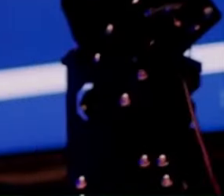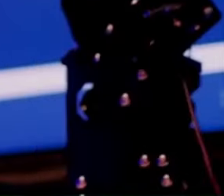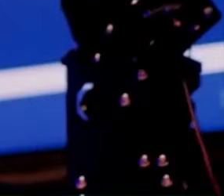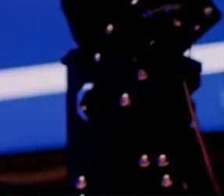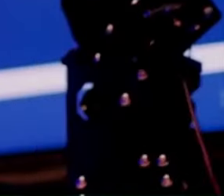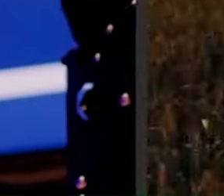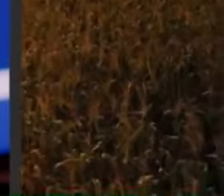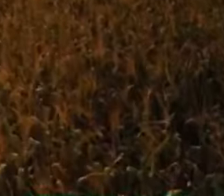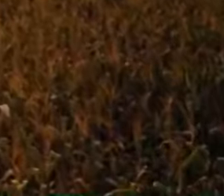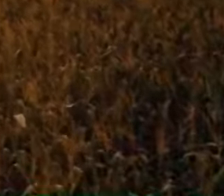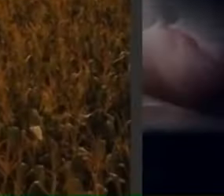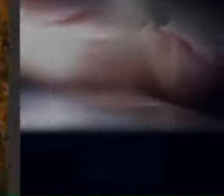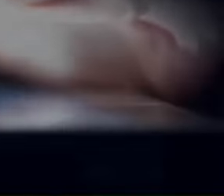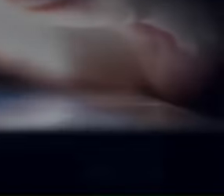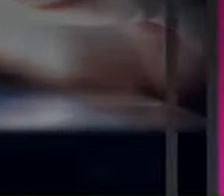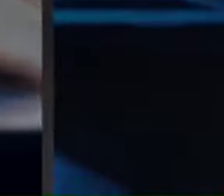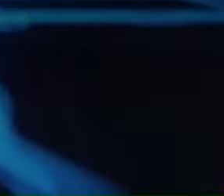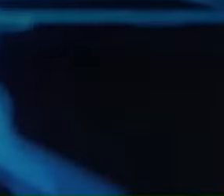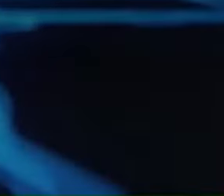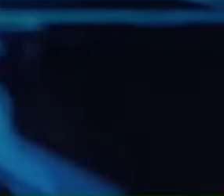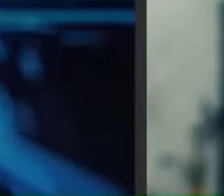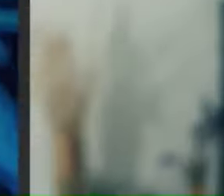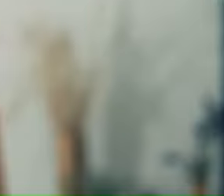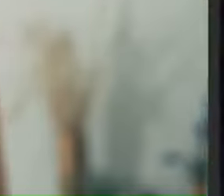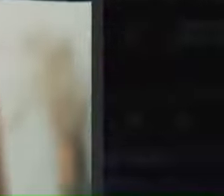Inovar para evoluir